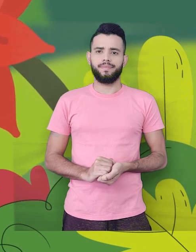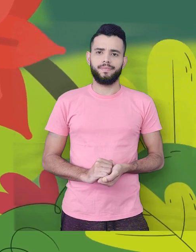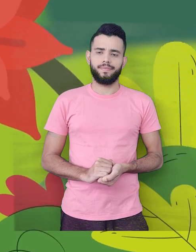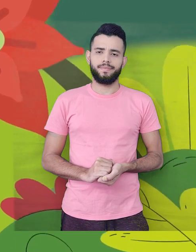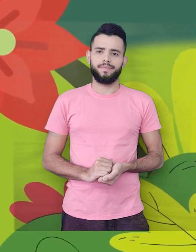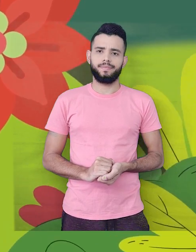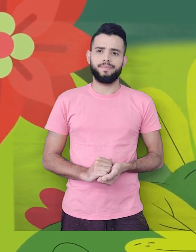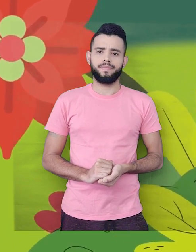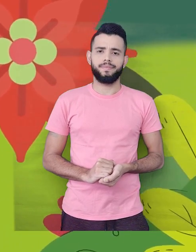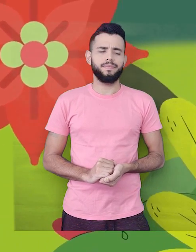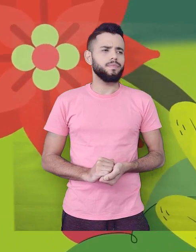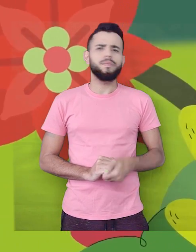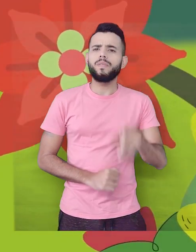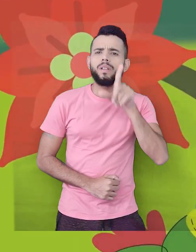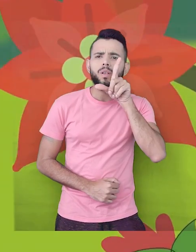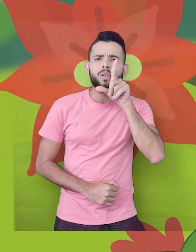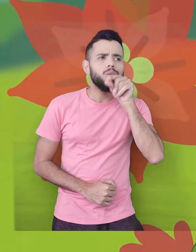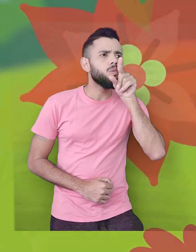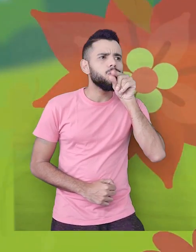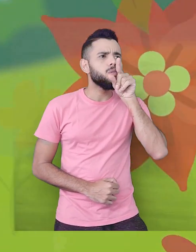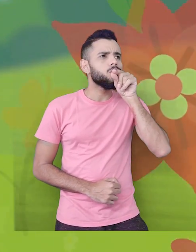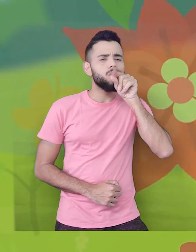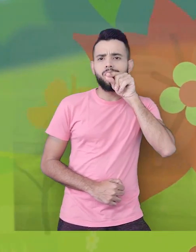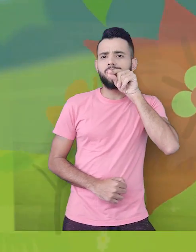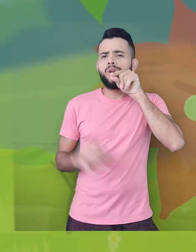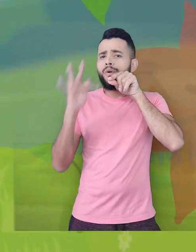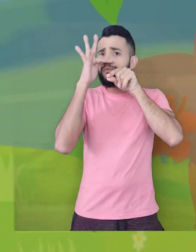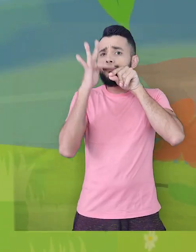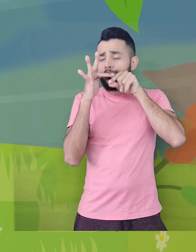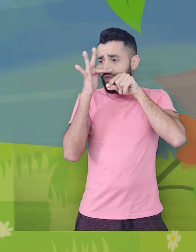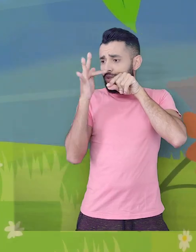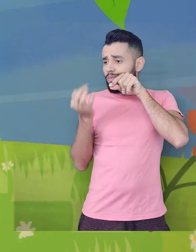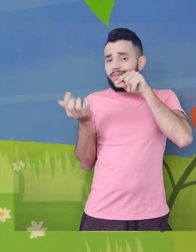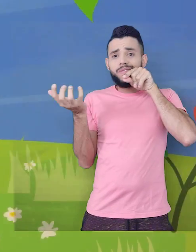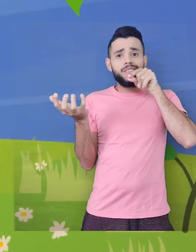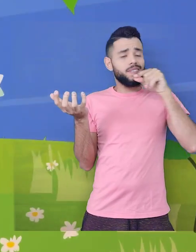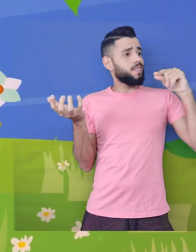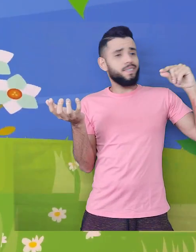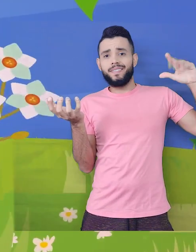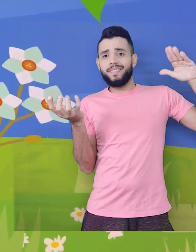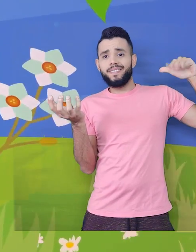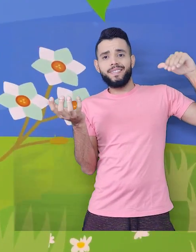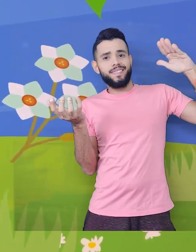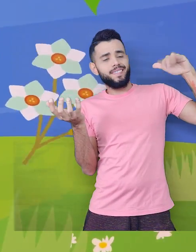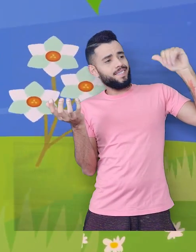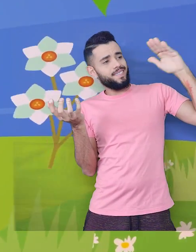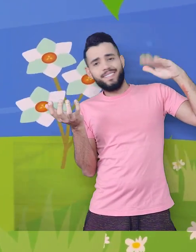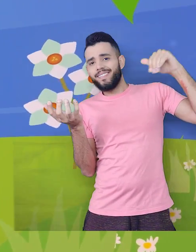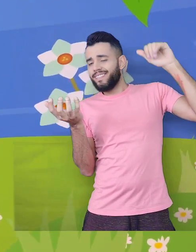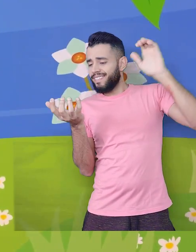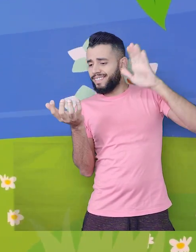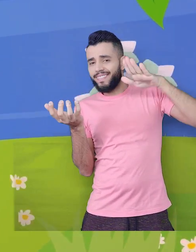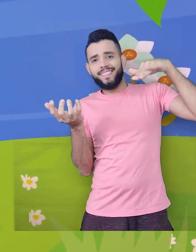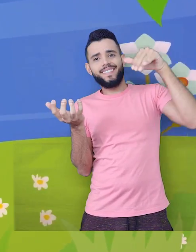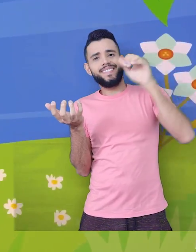O desilviu uma flor E depois saltando no